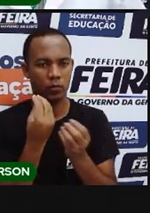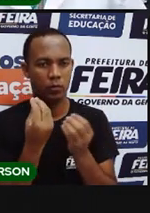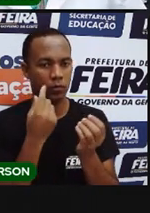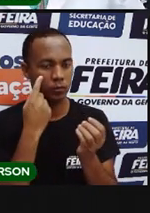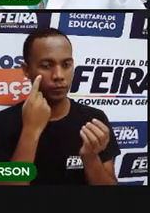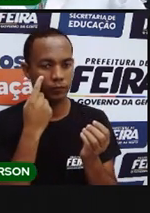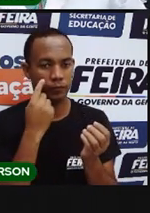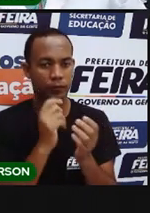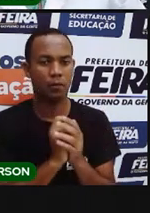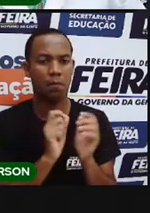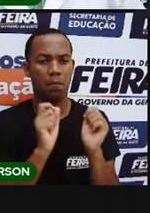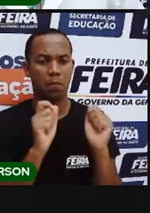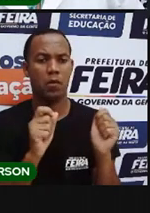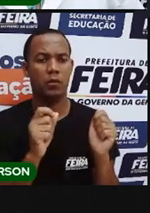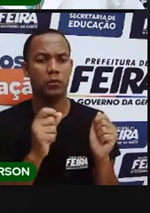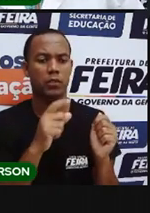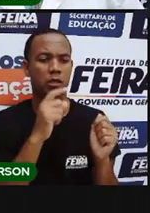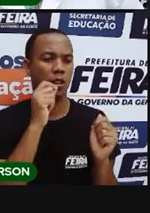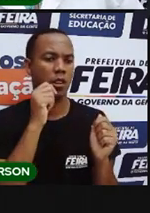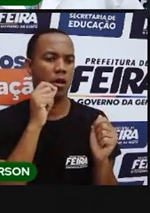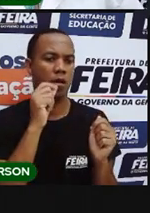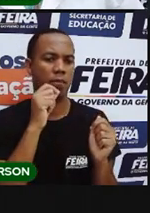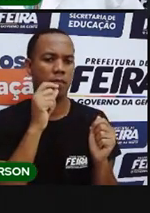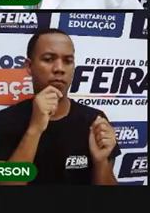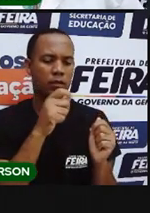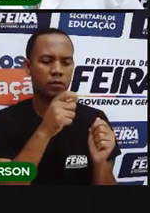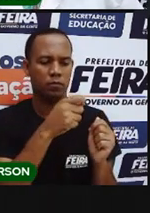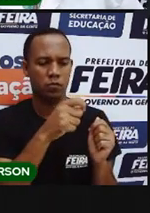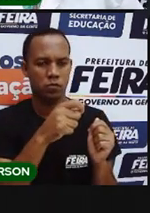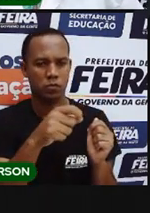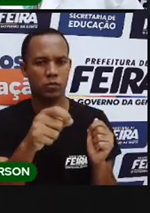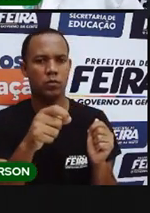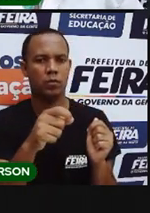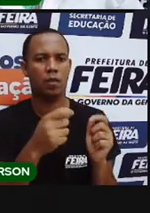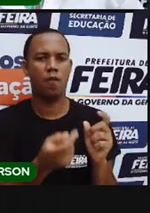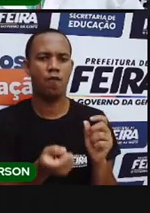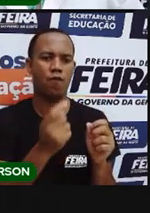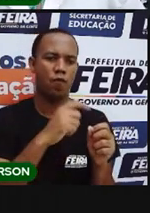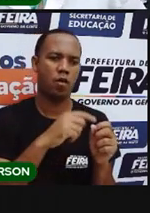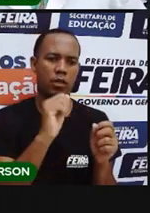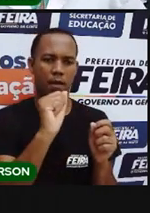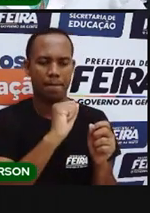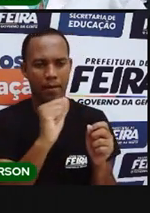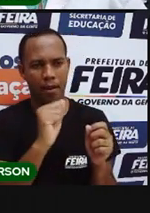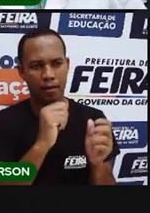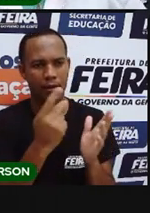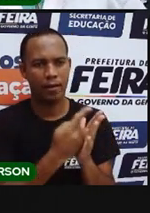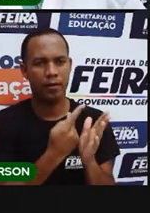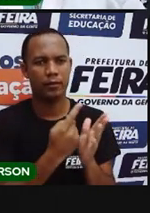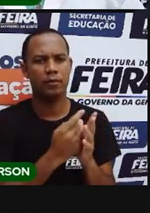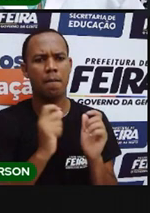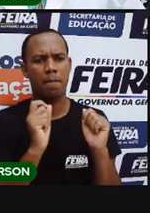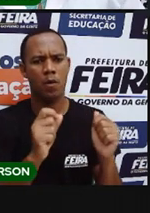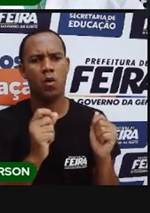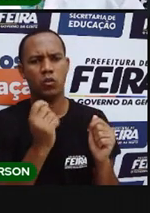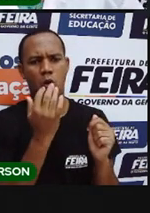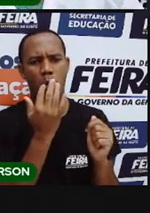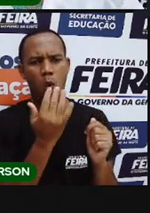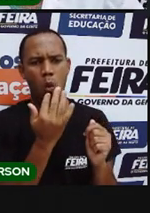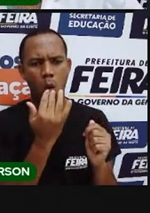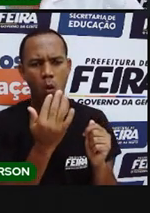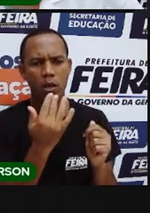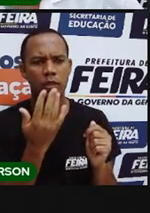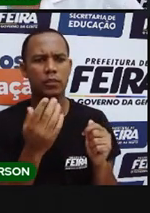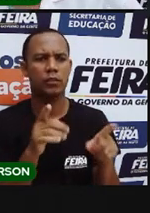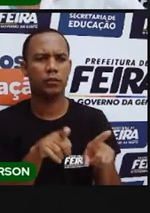lápis. Pode fazer gelar, mas é melhor que você faça gelar, porque é rápido, pode voltar e apagar. Quem quiser colorir um pouquinho, pode colorir.